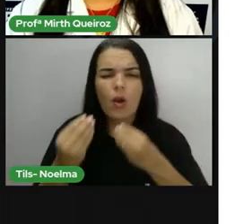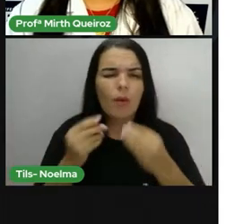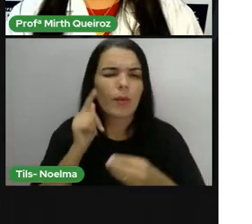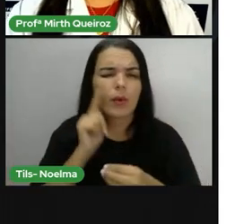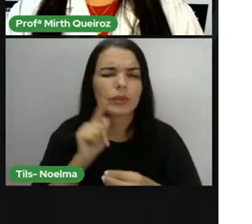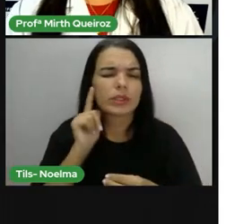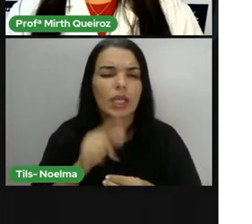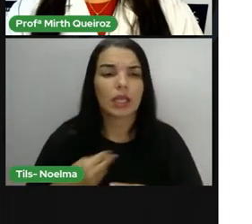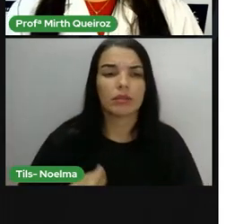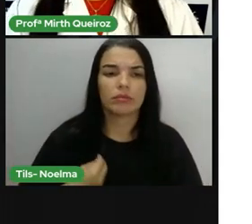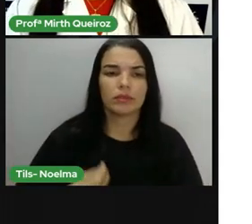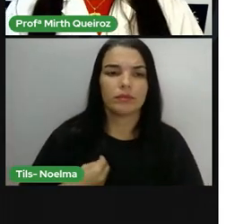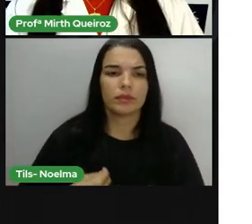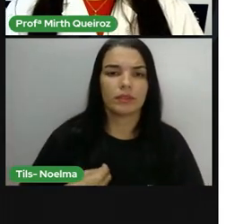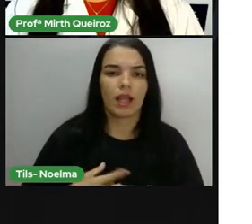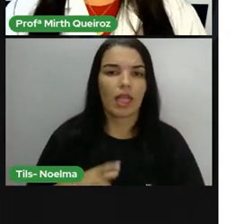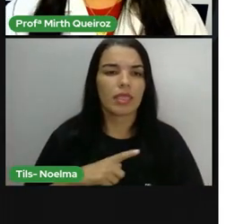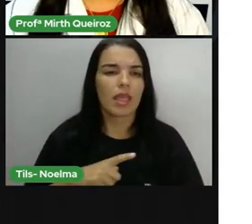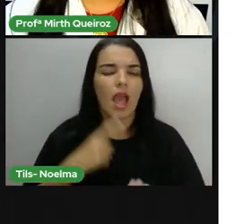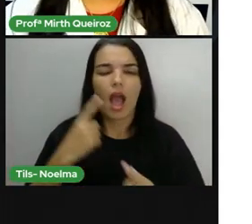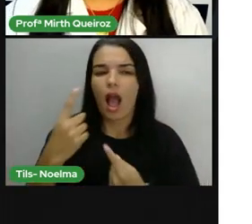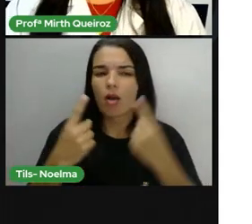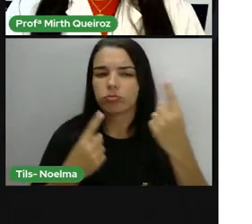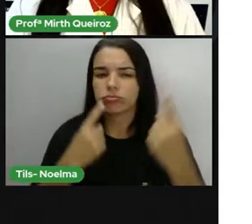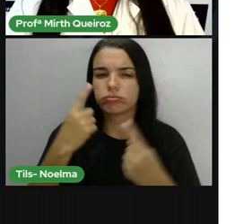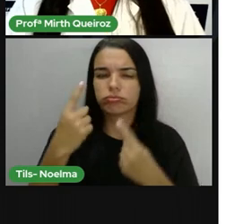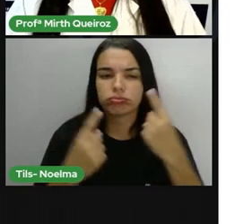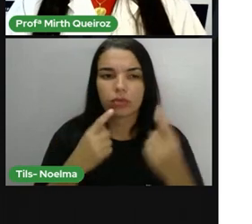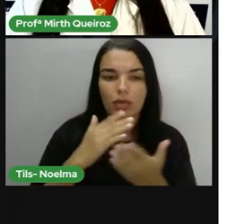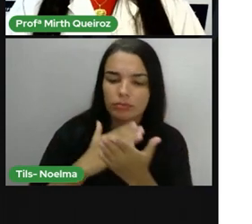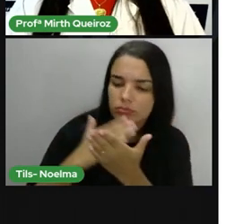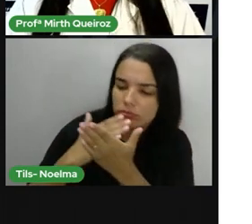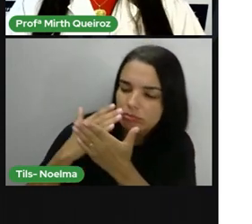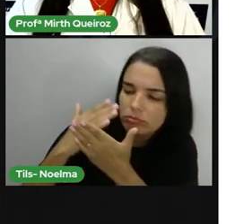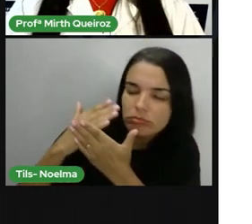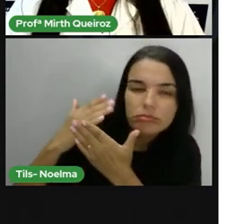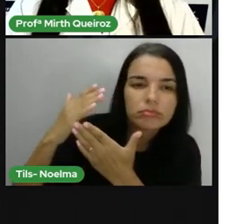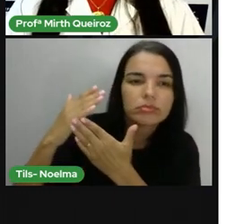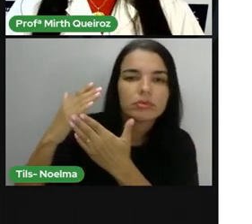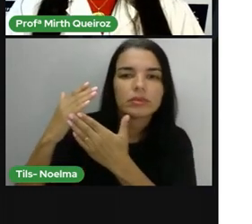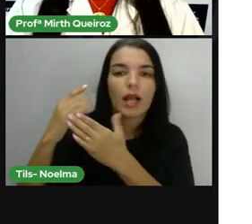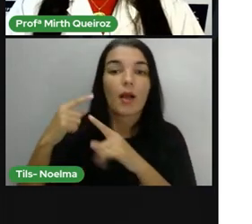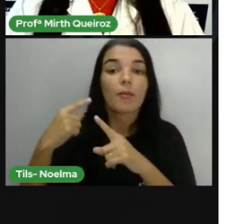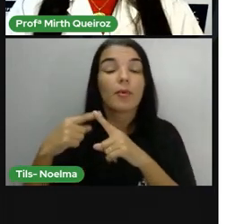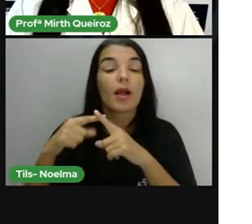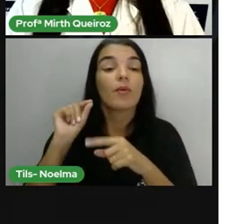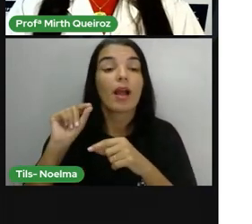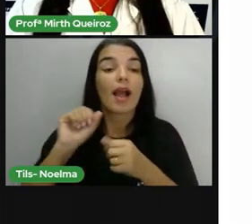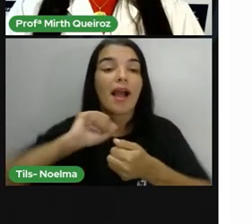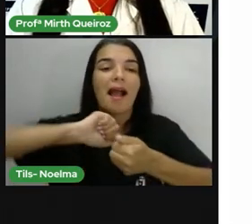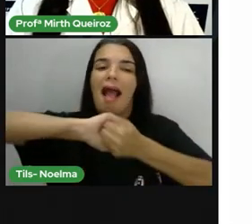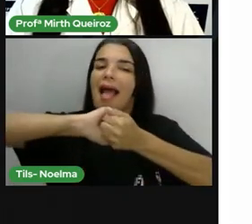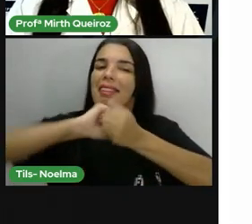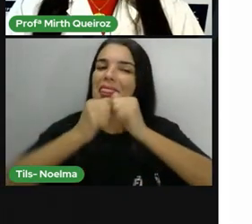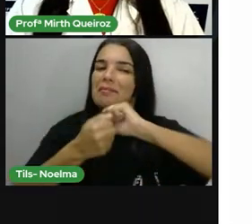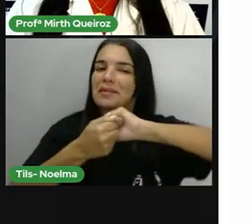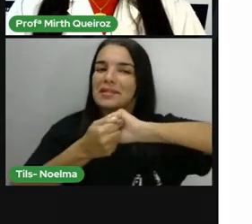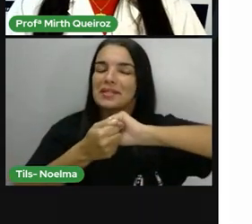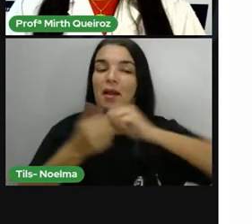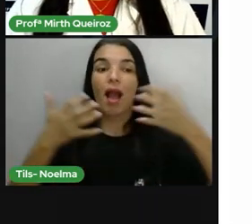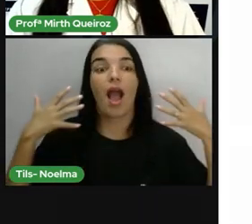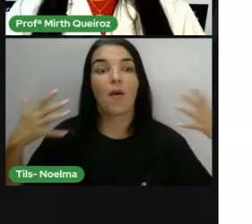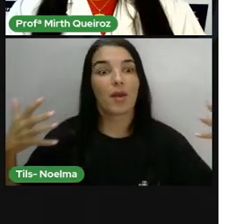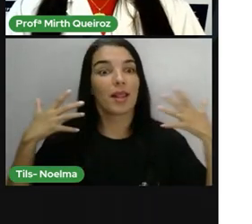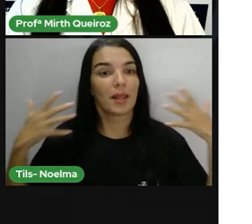sobreviver? Ele tem alguns processos, né? Que ele sofre, que são formas de adaptação a esse clima.